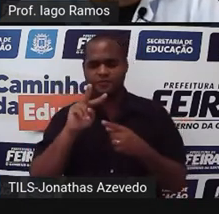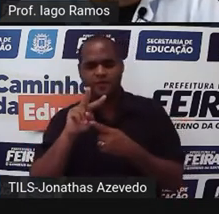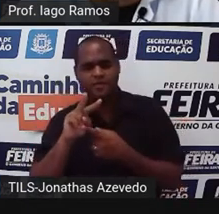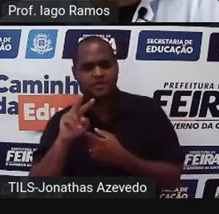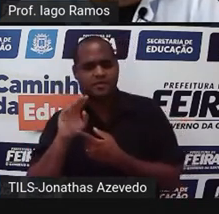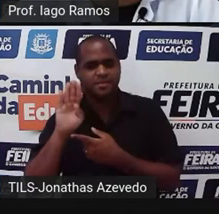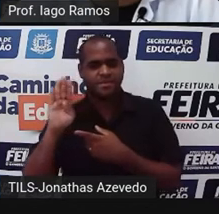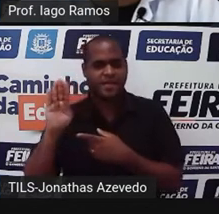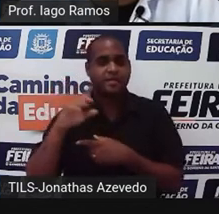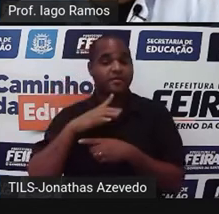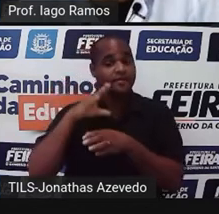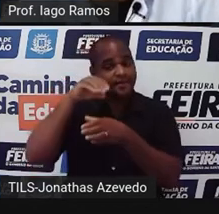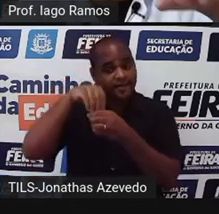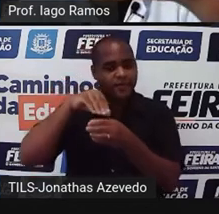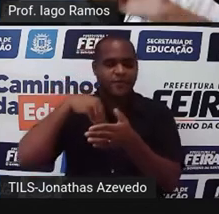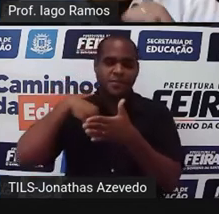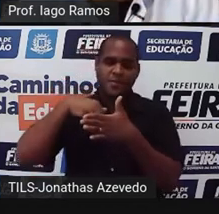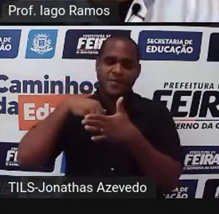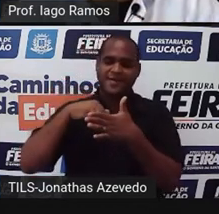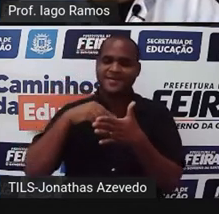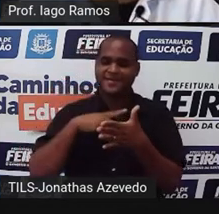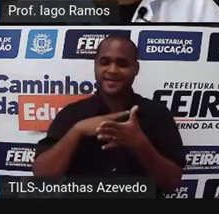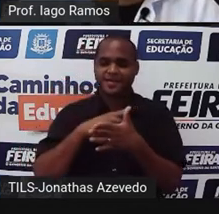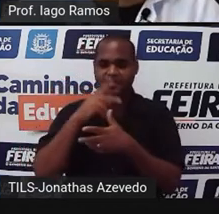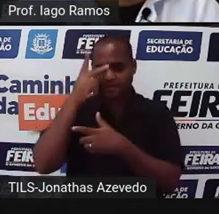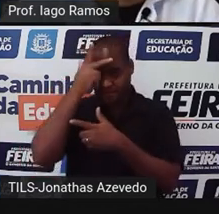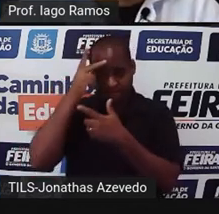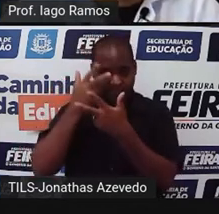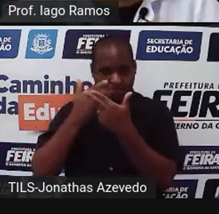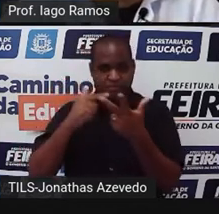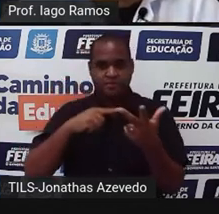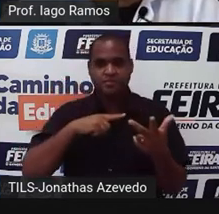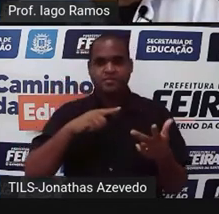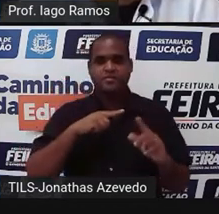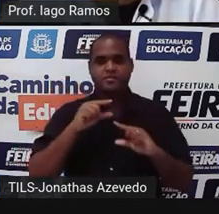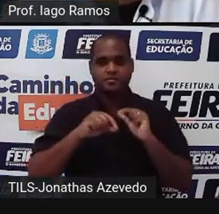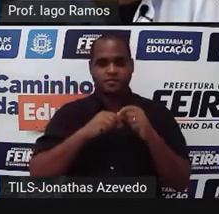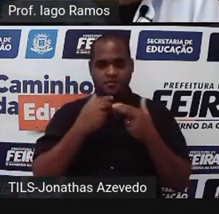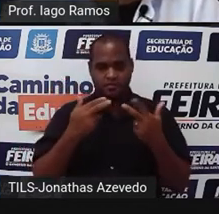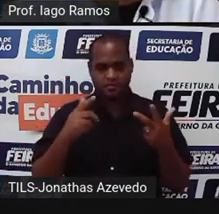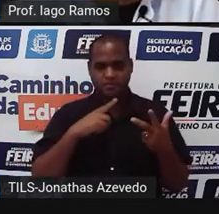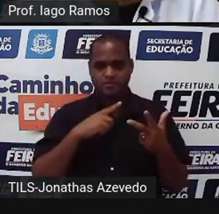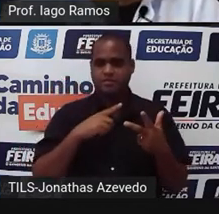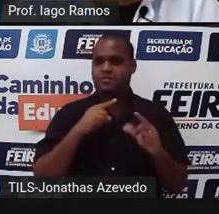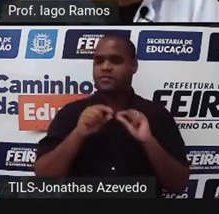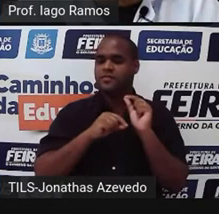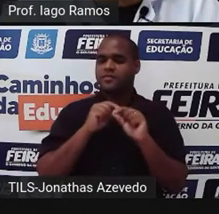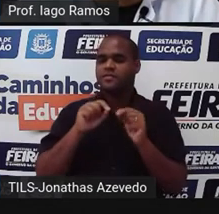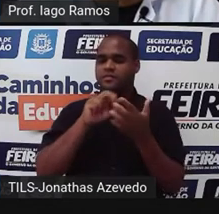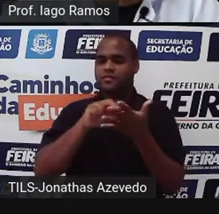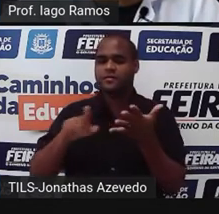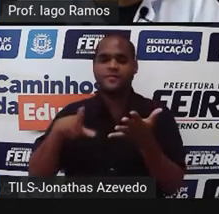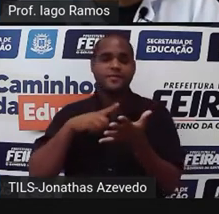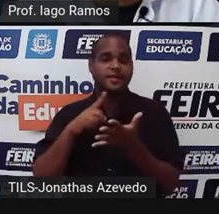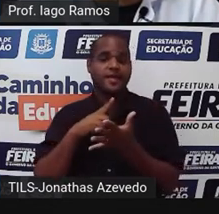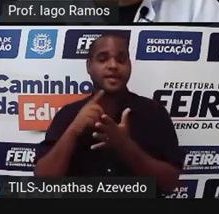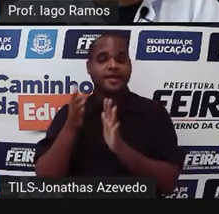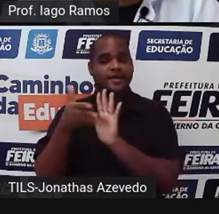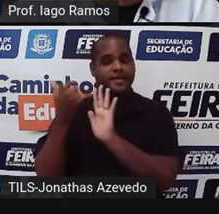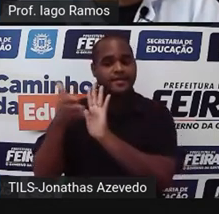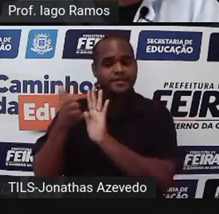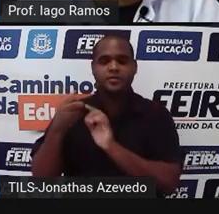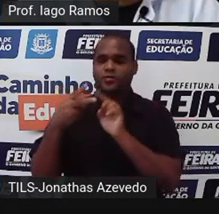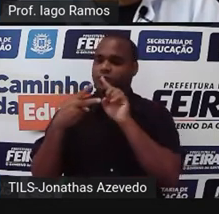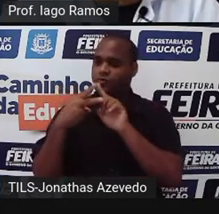dentro do futebol. Então tem as pessoas que gostam do futebol. E aí eu vou mexer de novo, vou tirar aqui, ó, esses